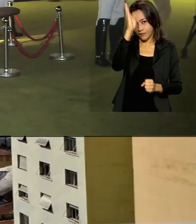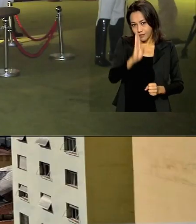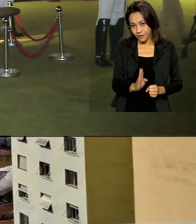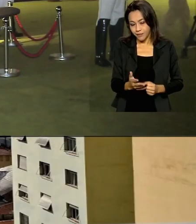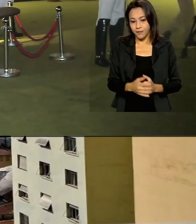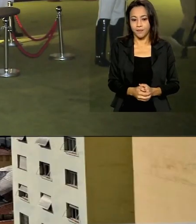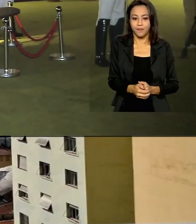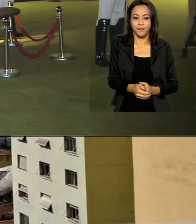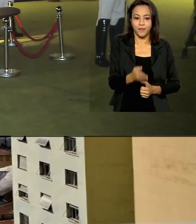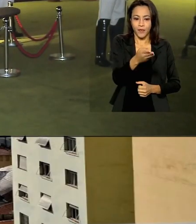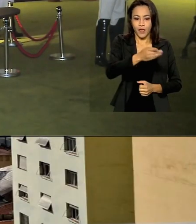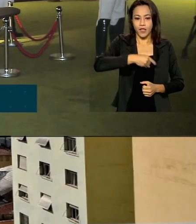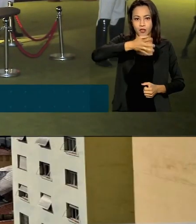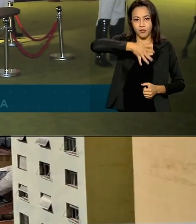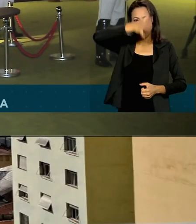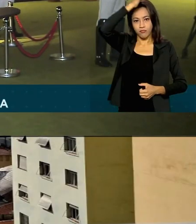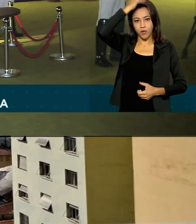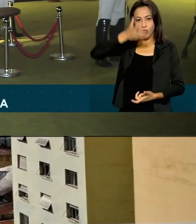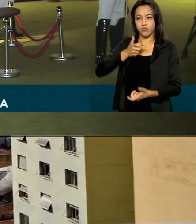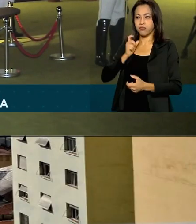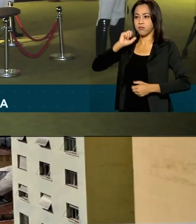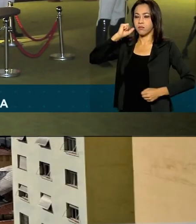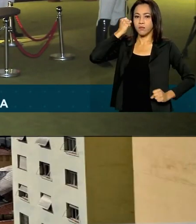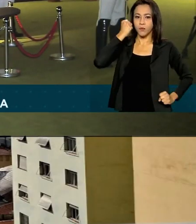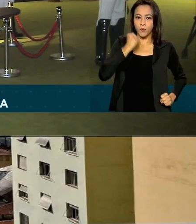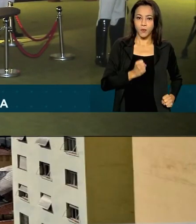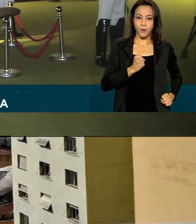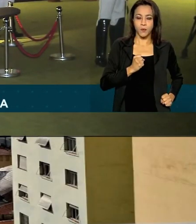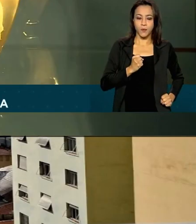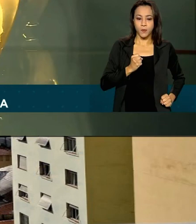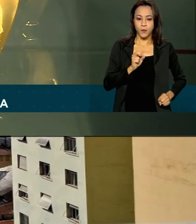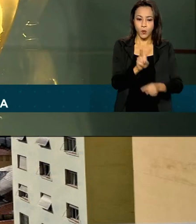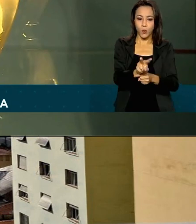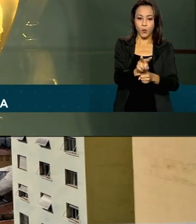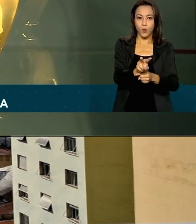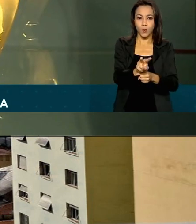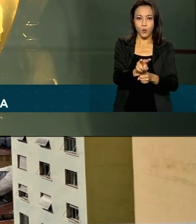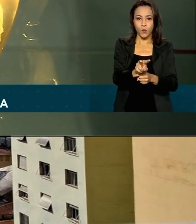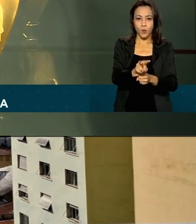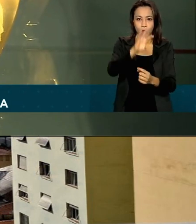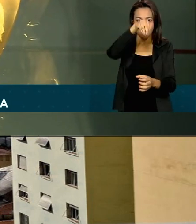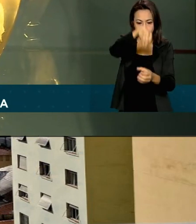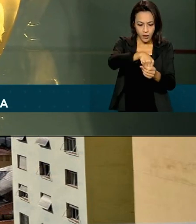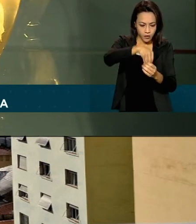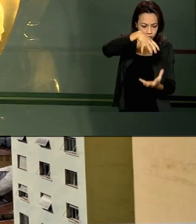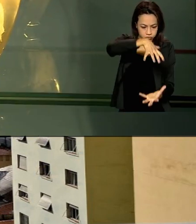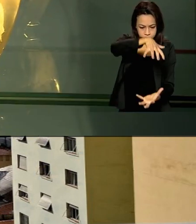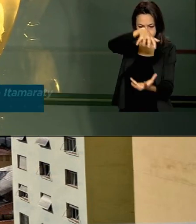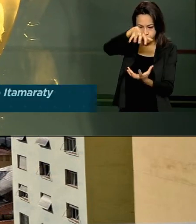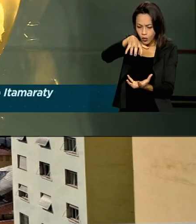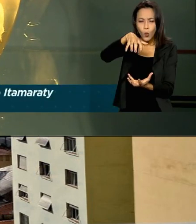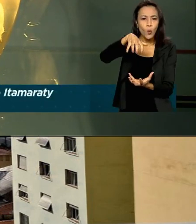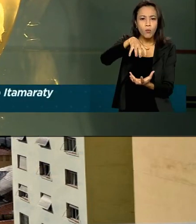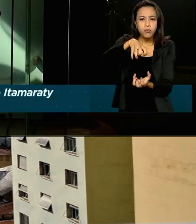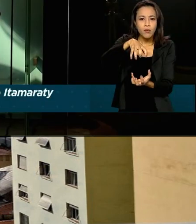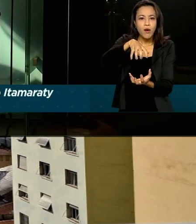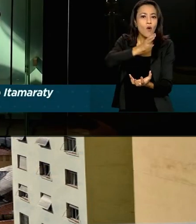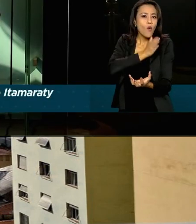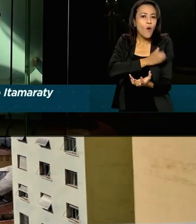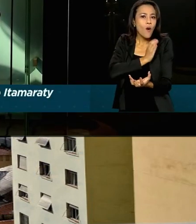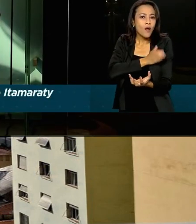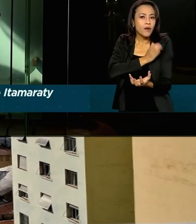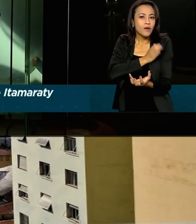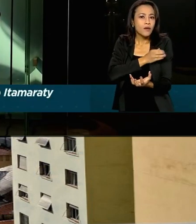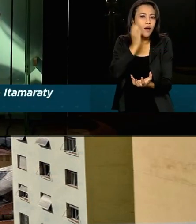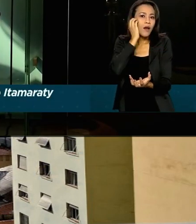Como eu falo sempre, tudo que é bom, tudo há pouco. O Tele Brasil Notícias de hoje está chegando ao seu final. Mas vamos falar ainda do começo do dia da